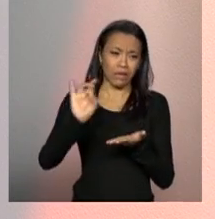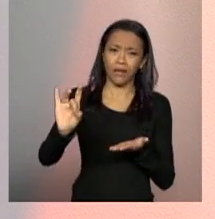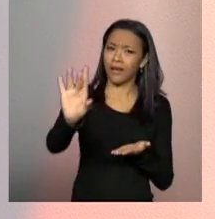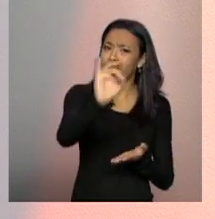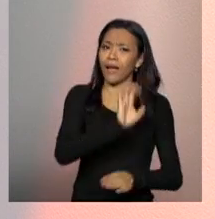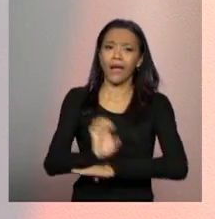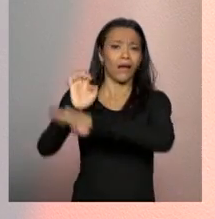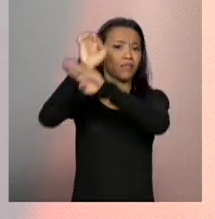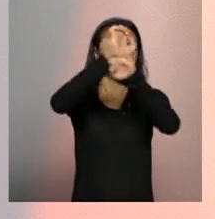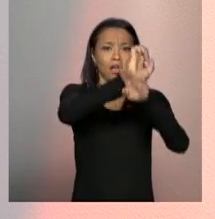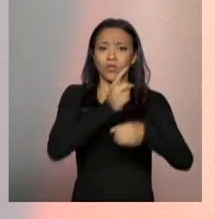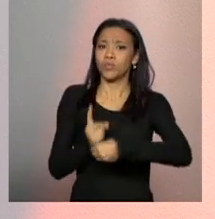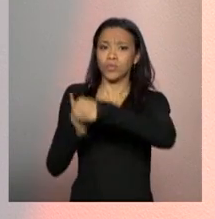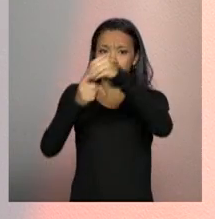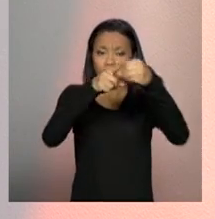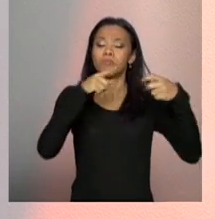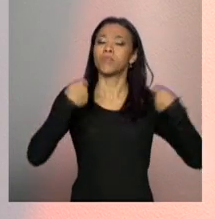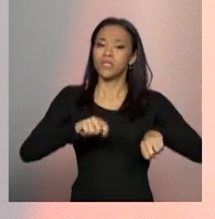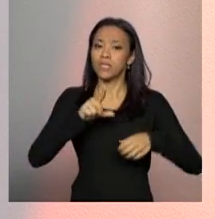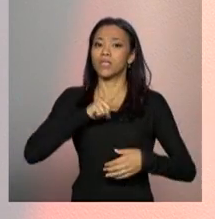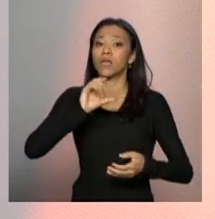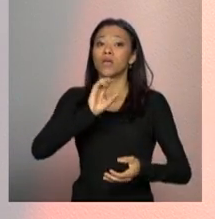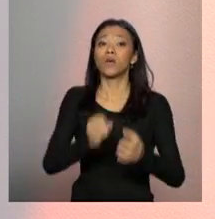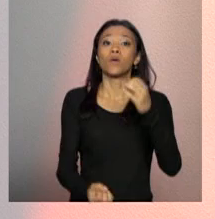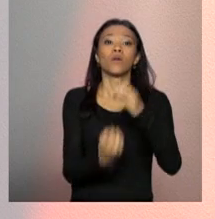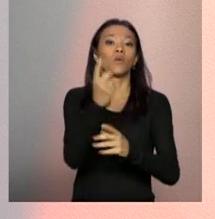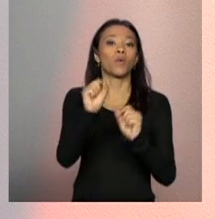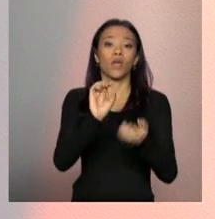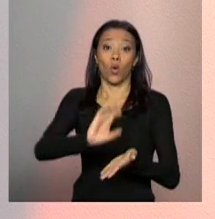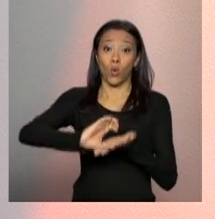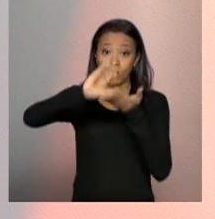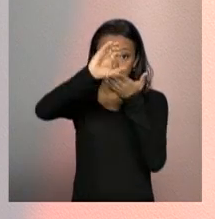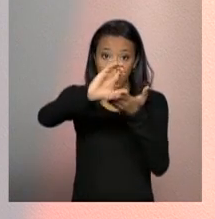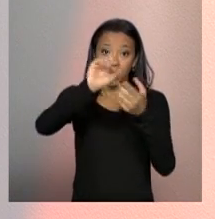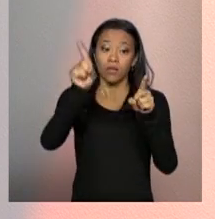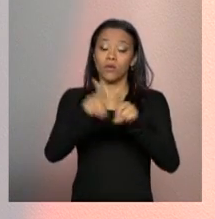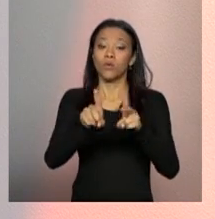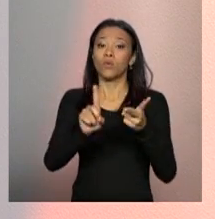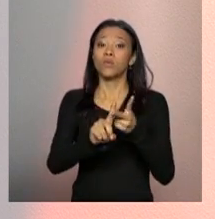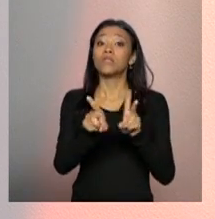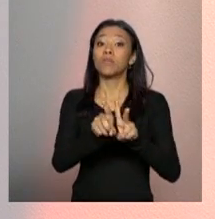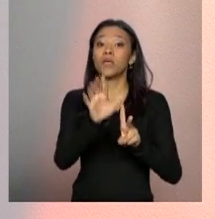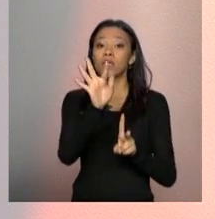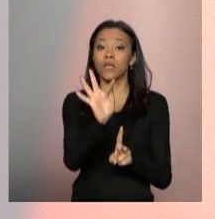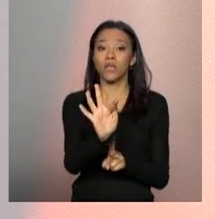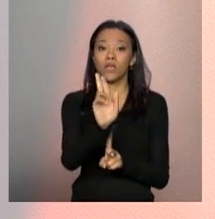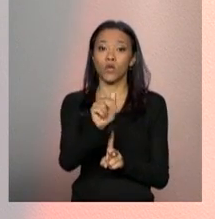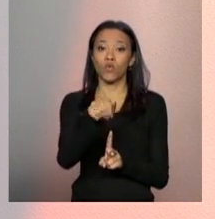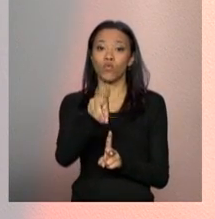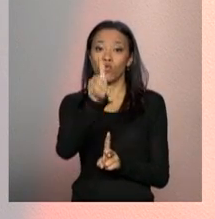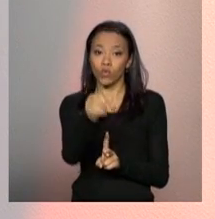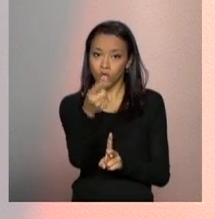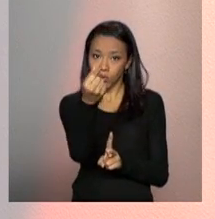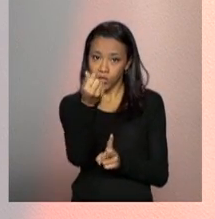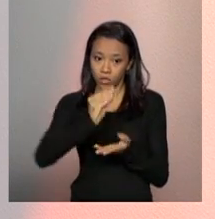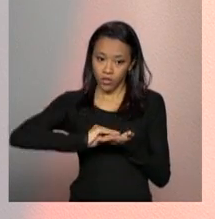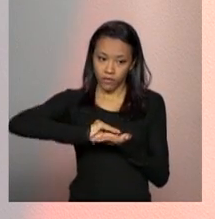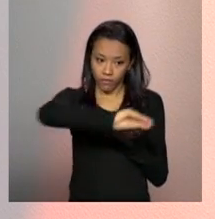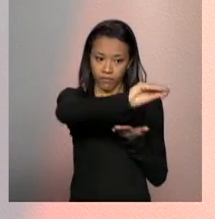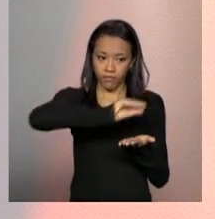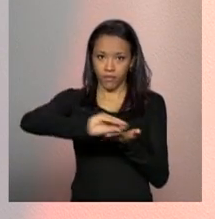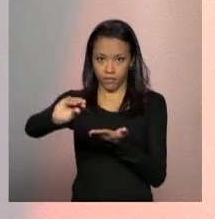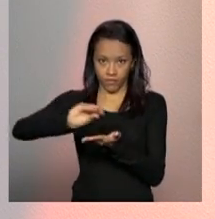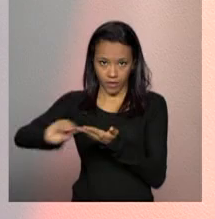tem que ter um Conselho de Assistência Social, tem que ter um plano de assistência social e tem que ter o fundo da assistência social. Mas esse